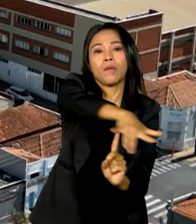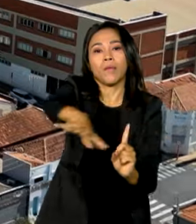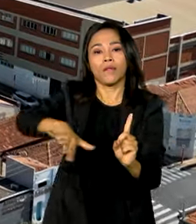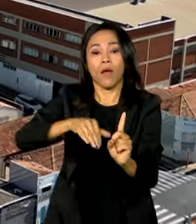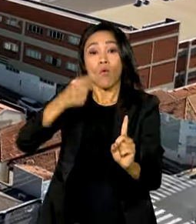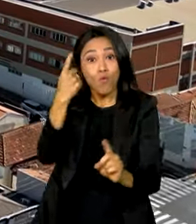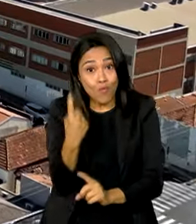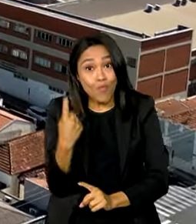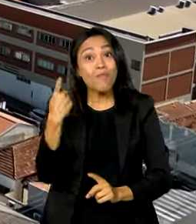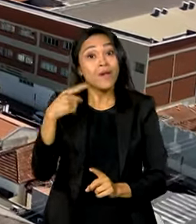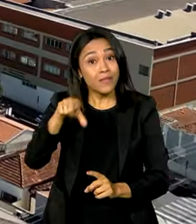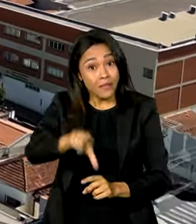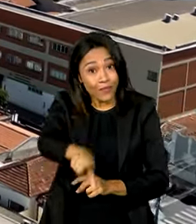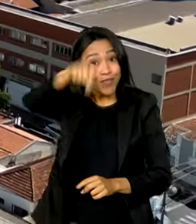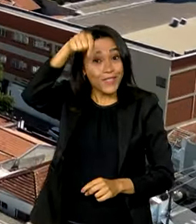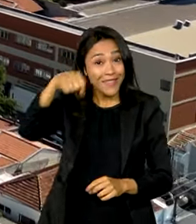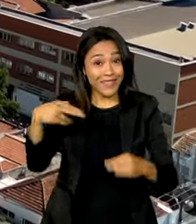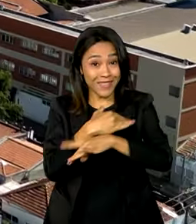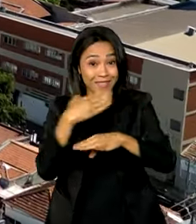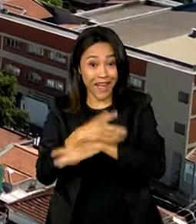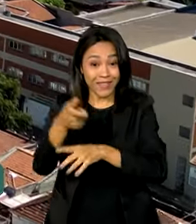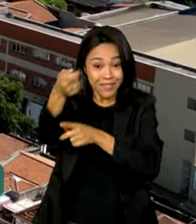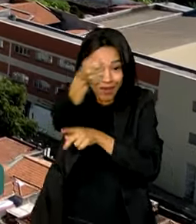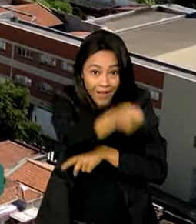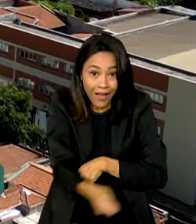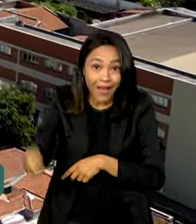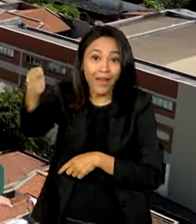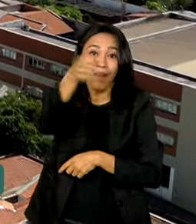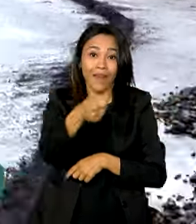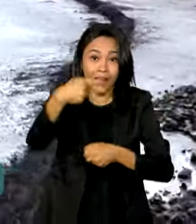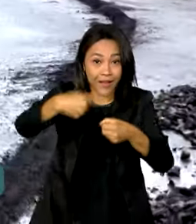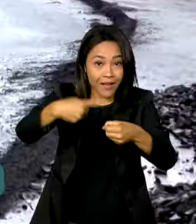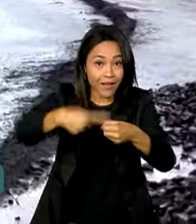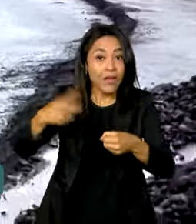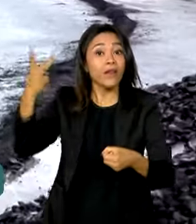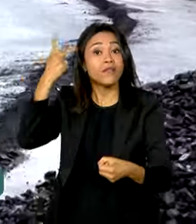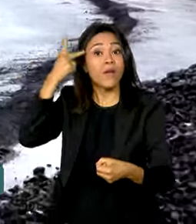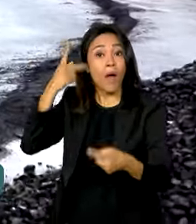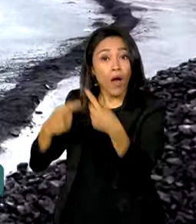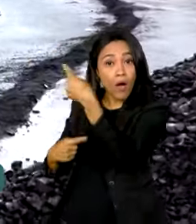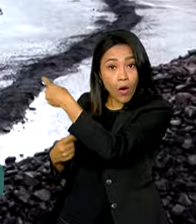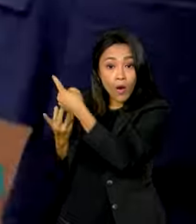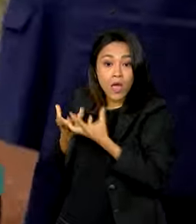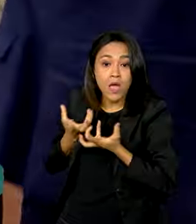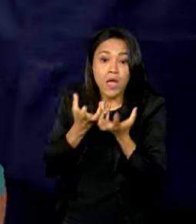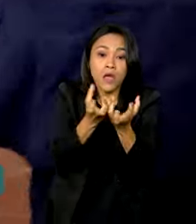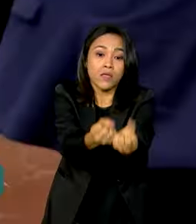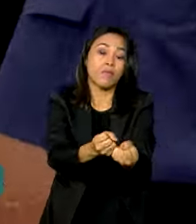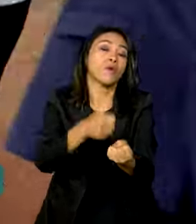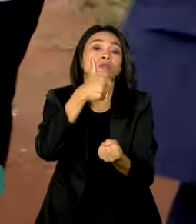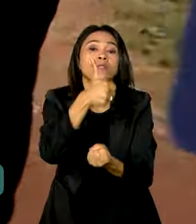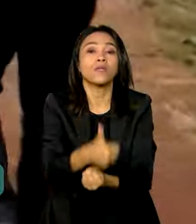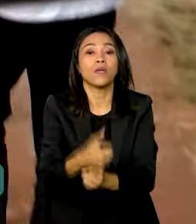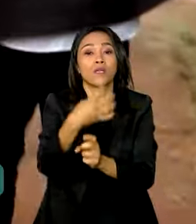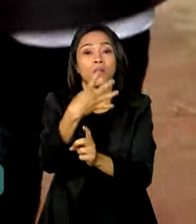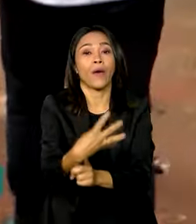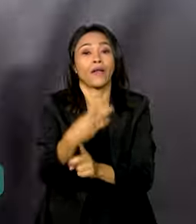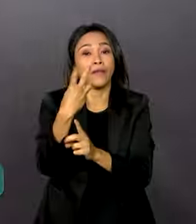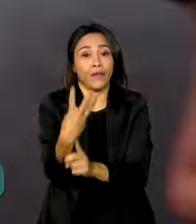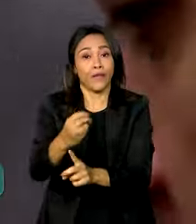beneficiadas foi Araraquara, em São Paulo, que recebeu R 143 milhões